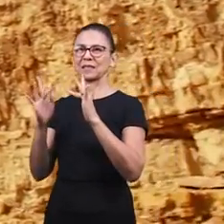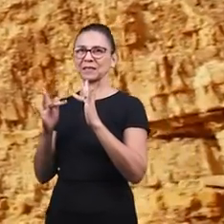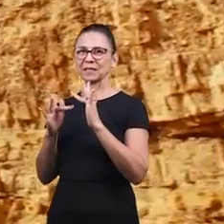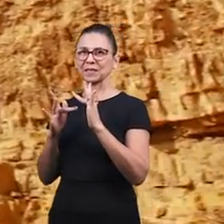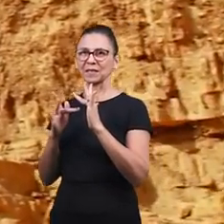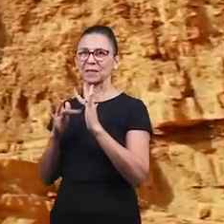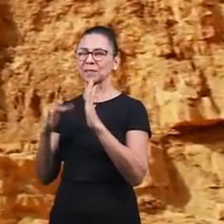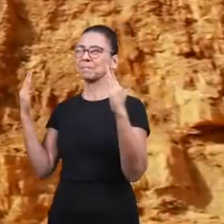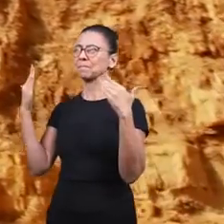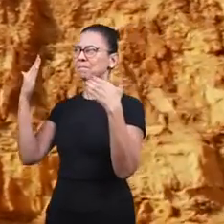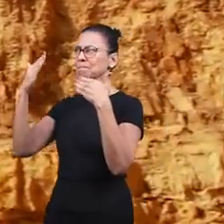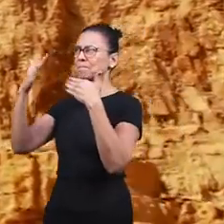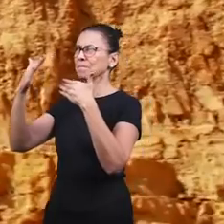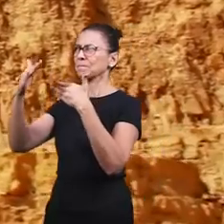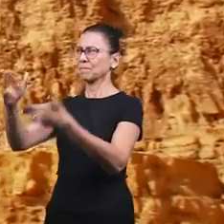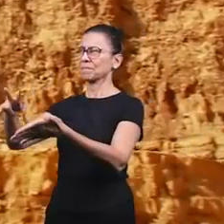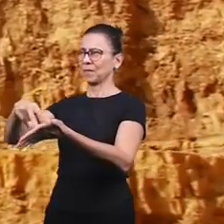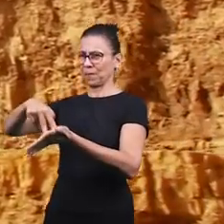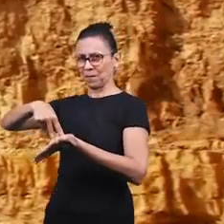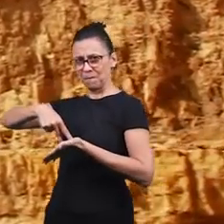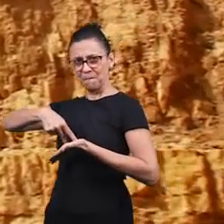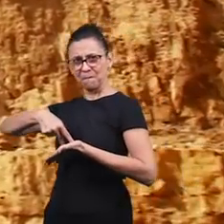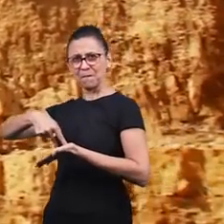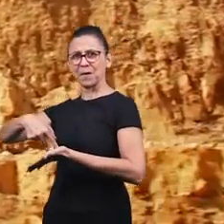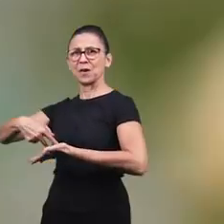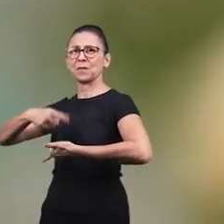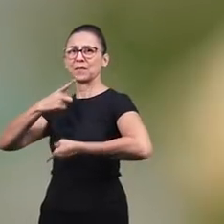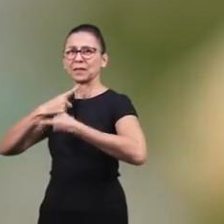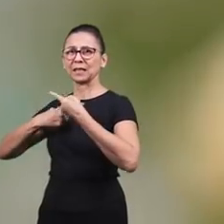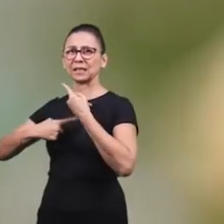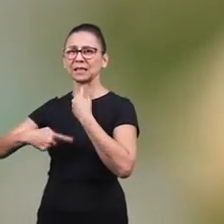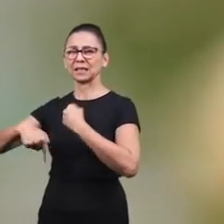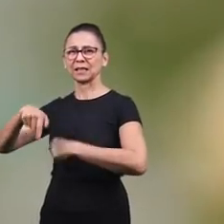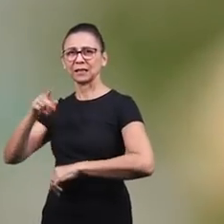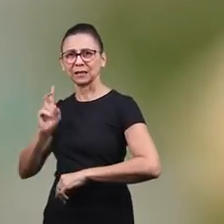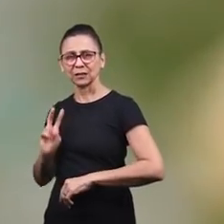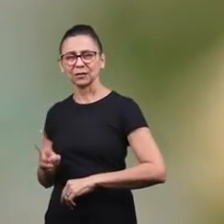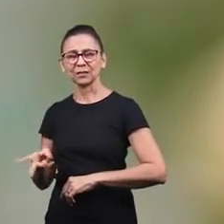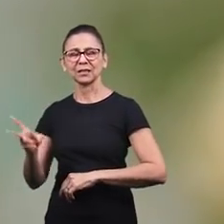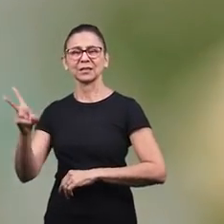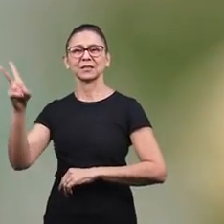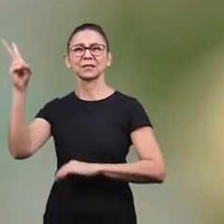Firmado em ti quero estar Jesus,